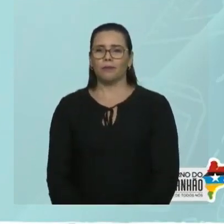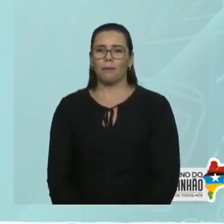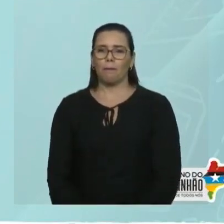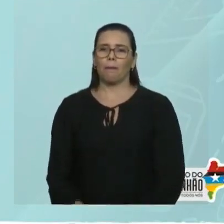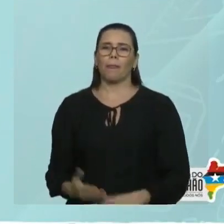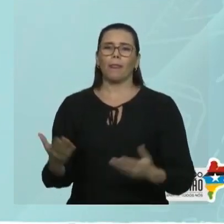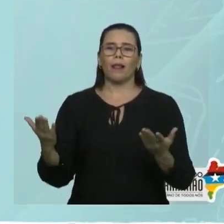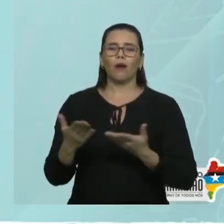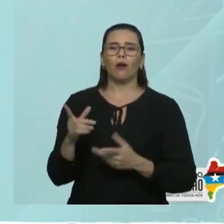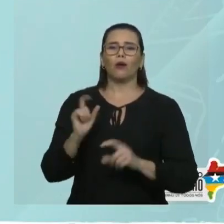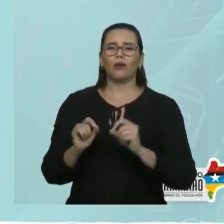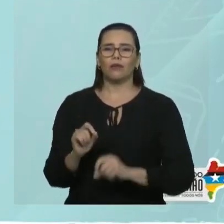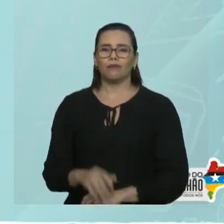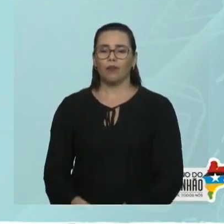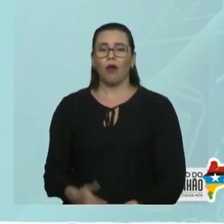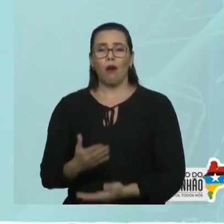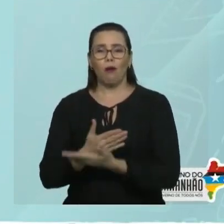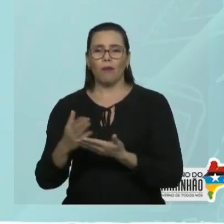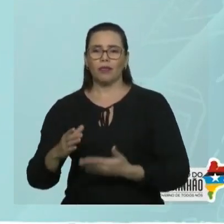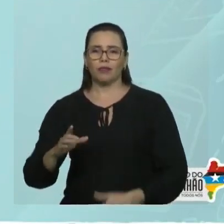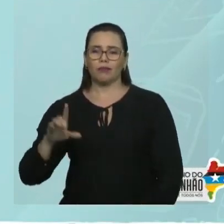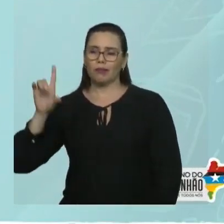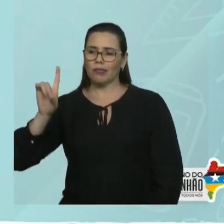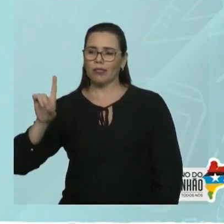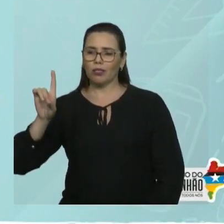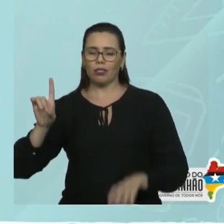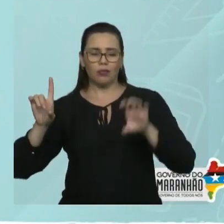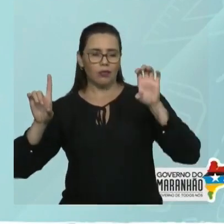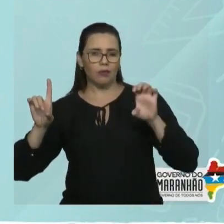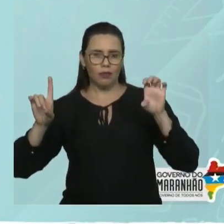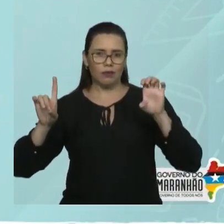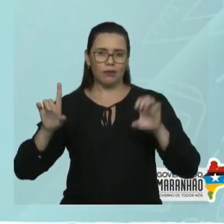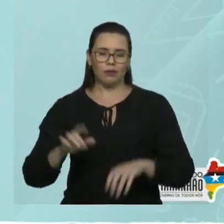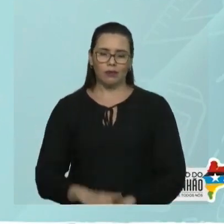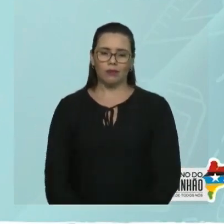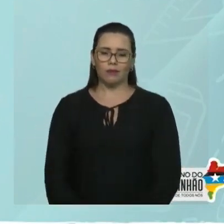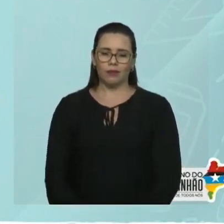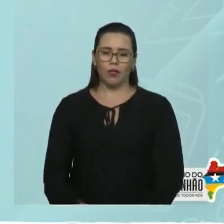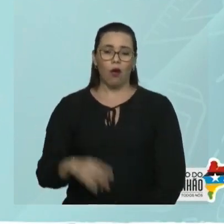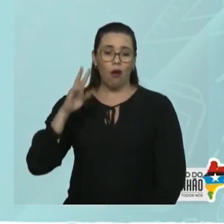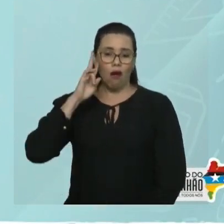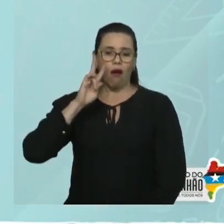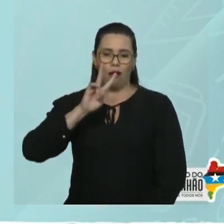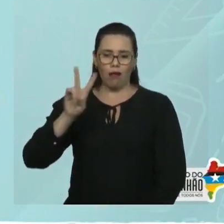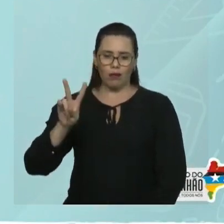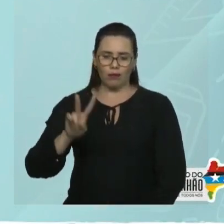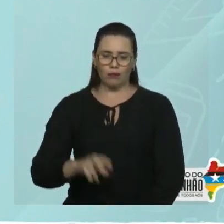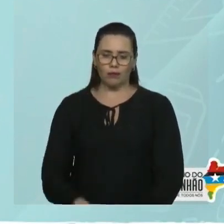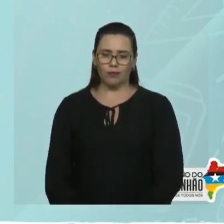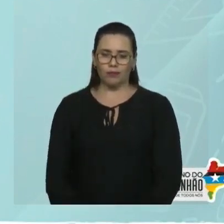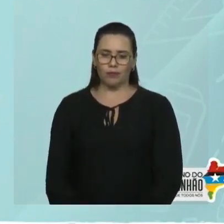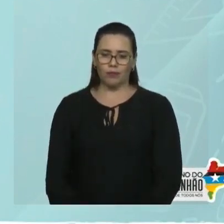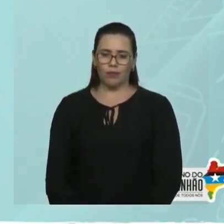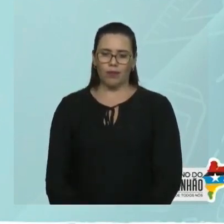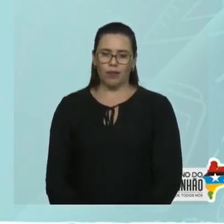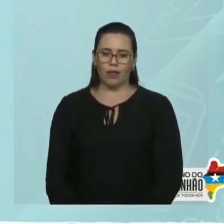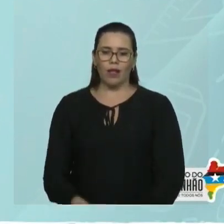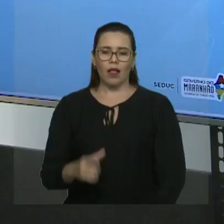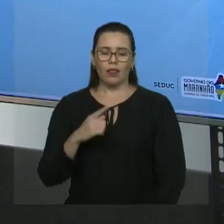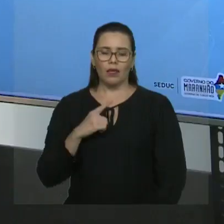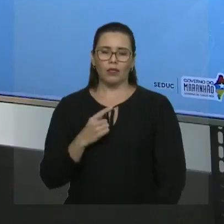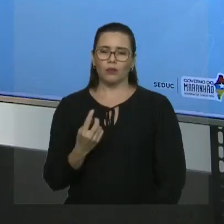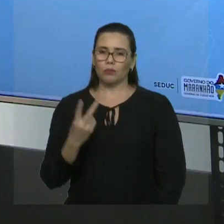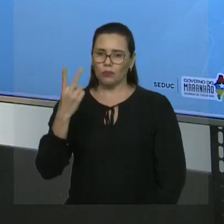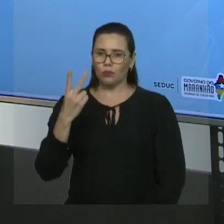a direita, eu numero da direita para a esquerda. Então, olhando a posição das ramificações, elas estão aonde? Duas no carbono